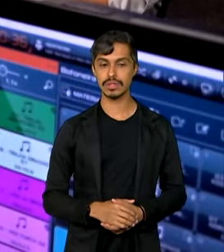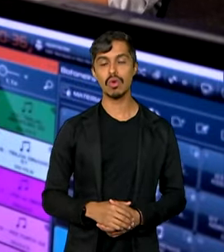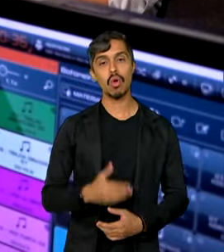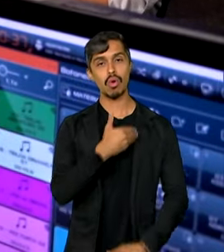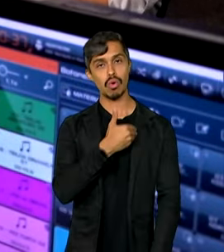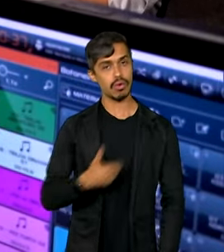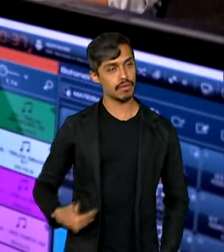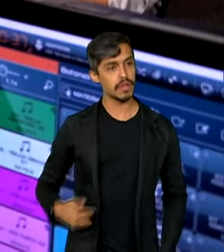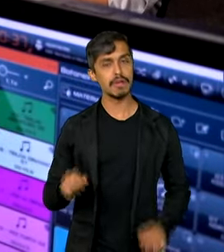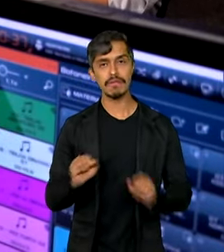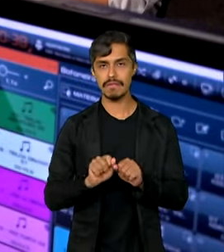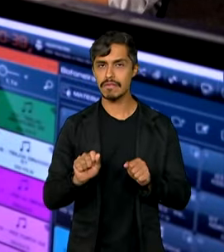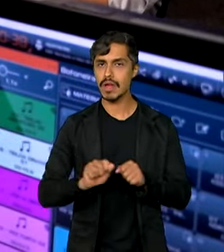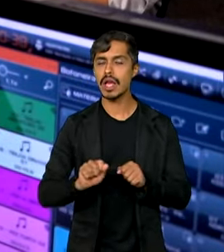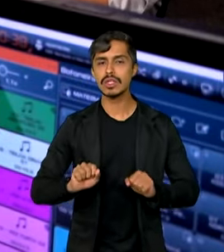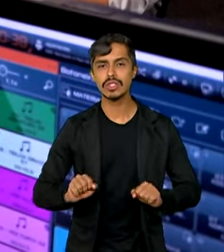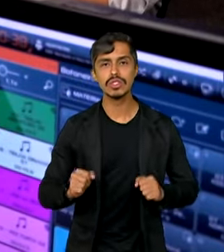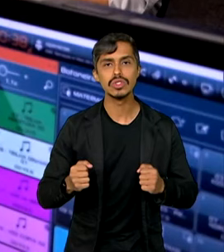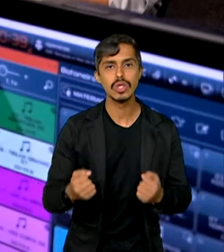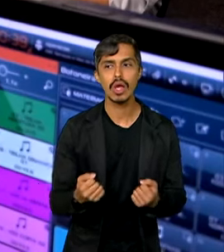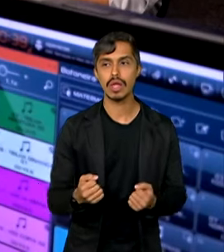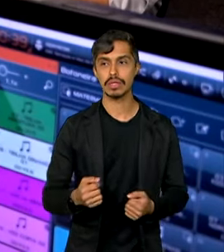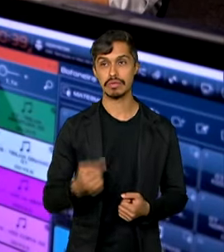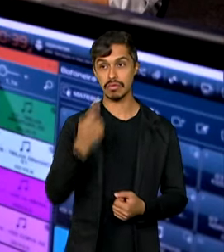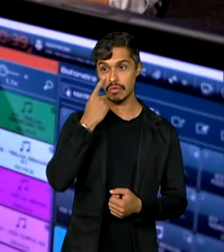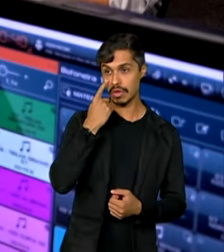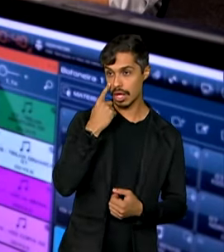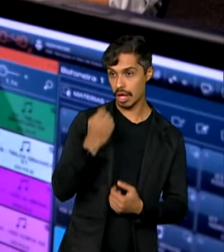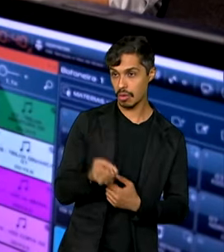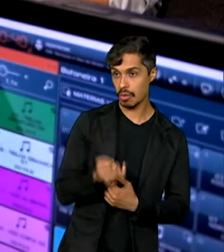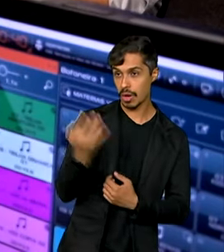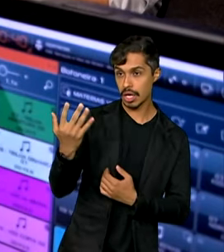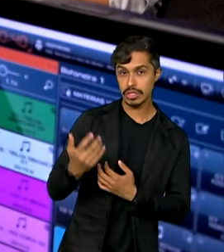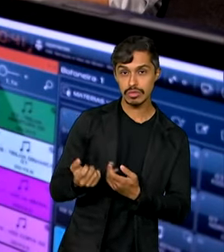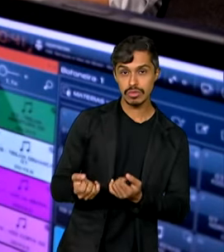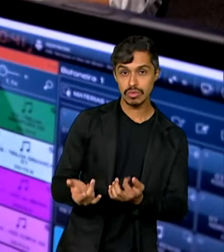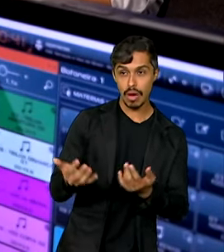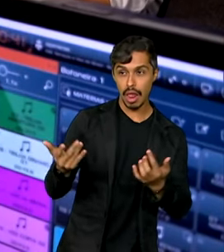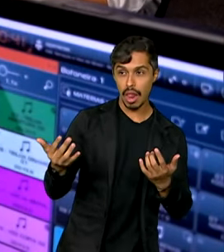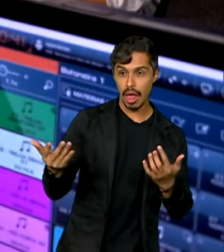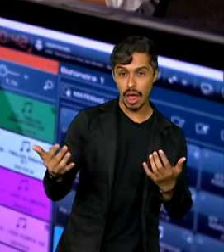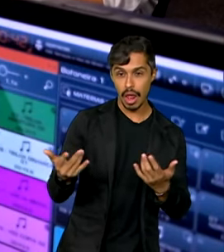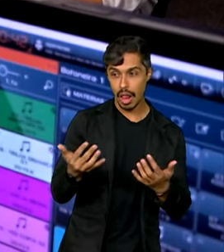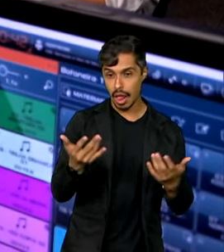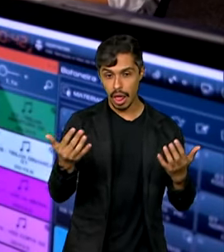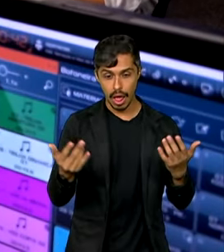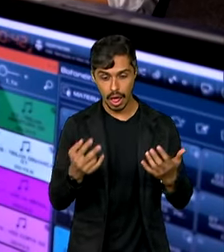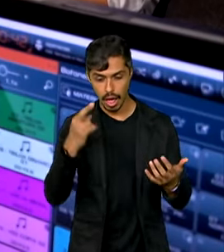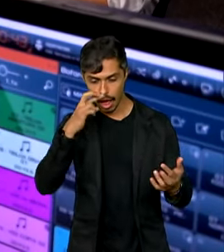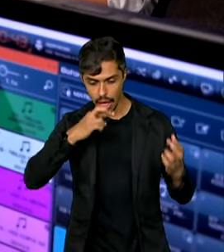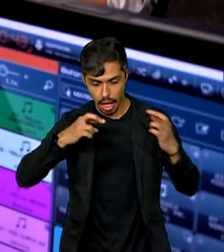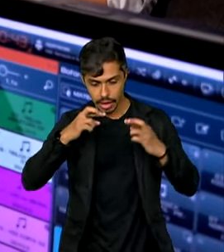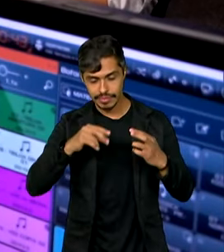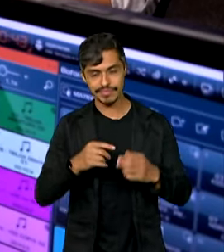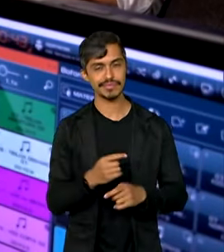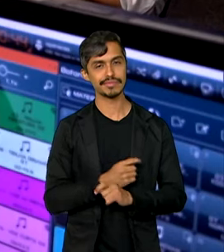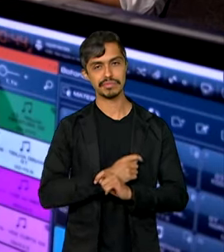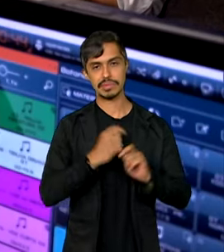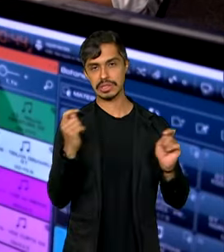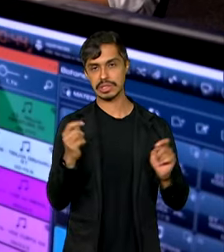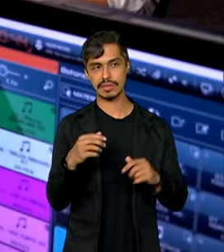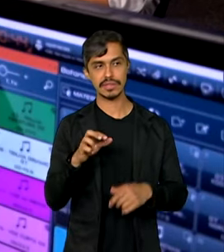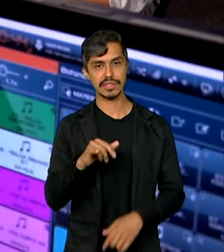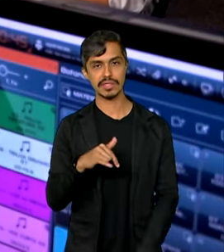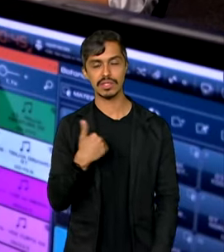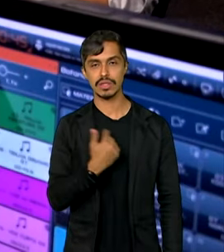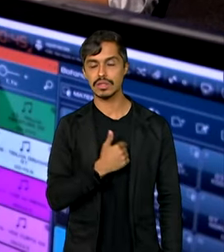ação e veja a quantidade de focos de calor, vai ser praticamente impossível se a gente não tiver